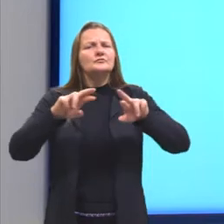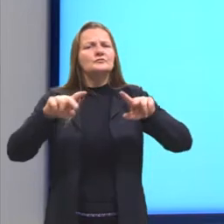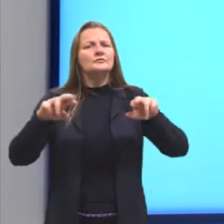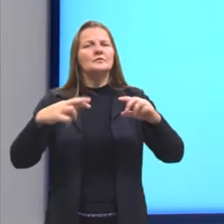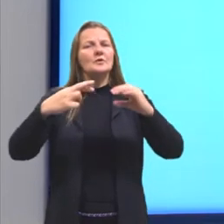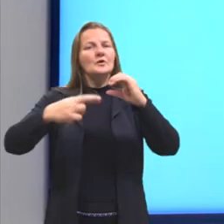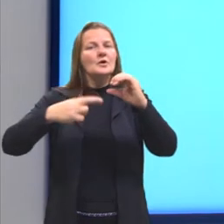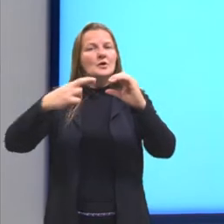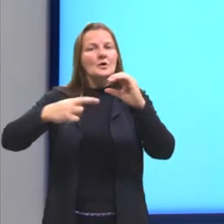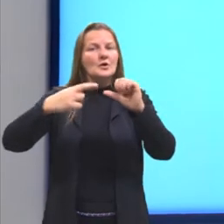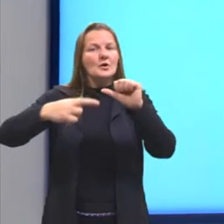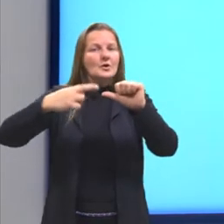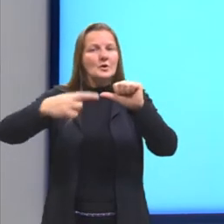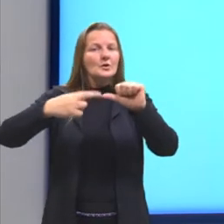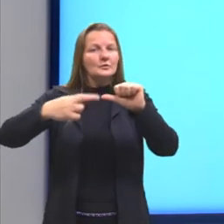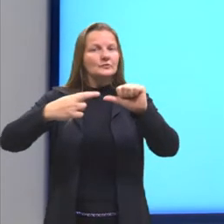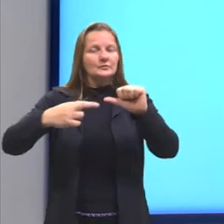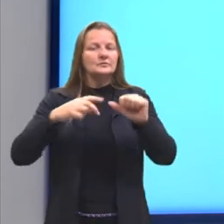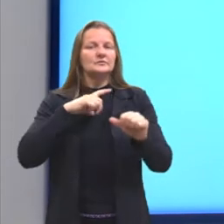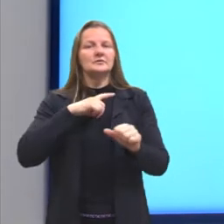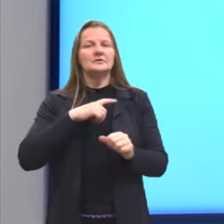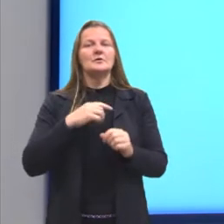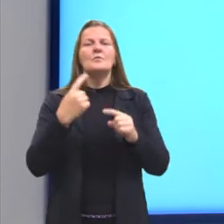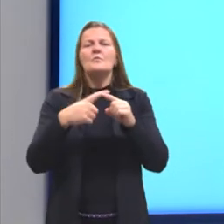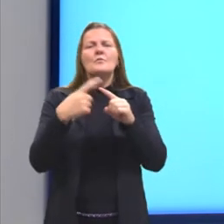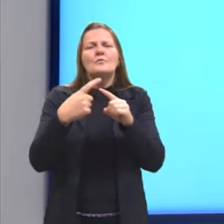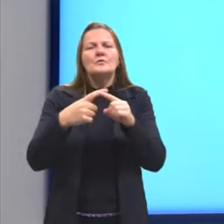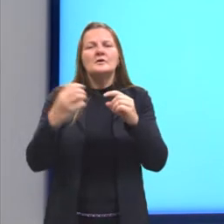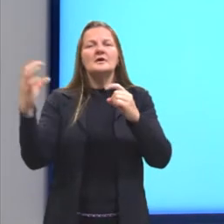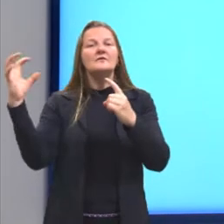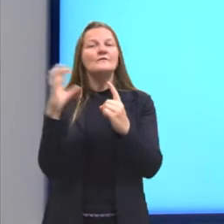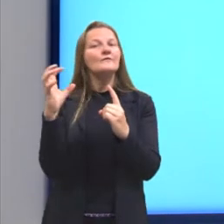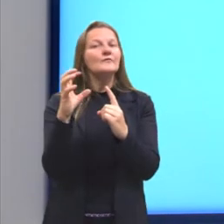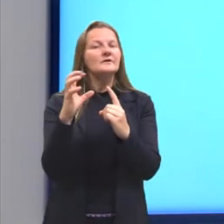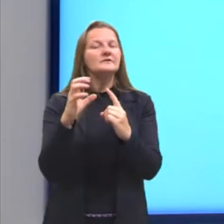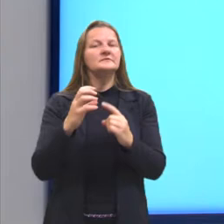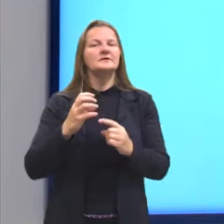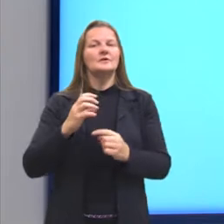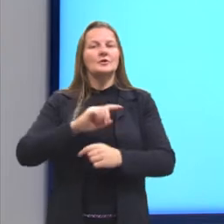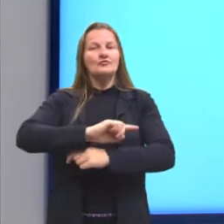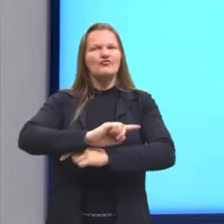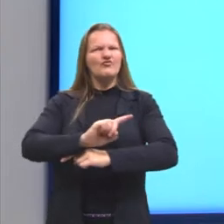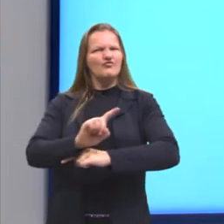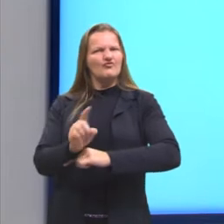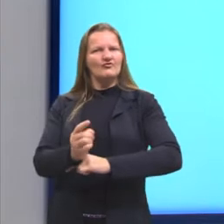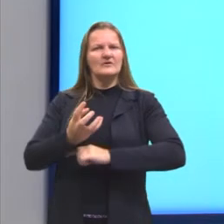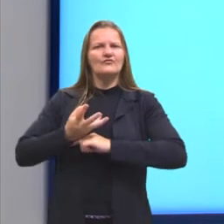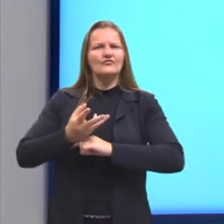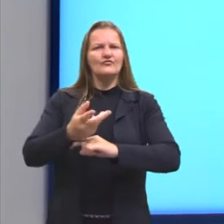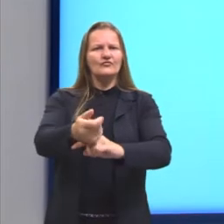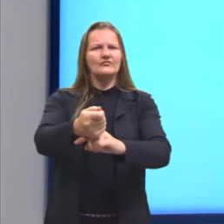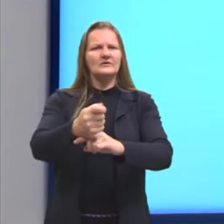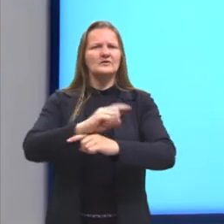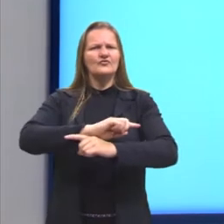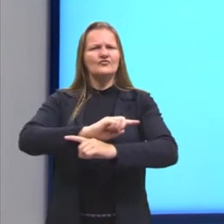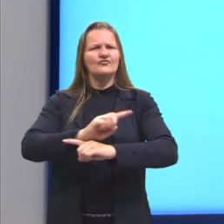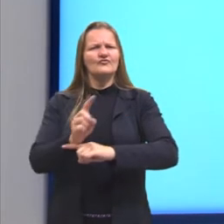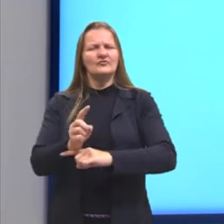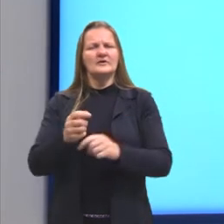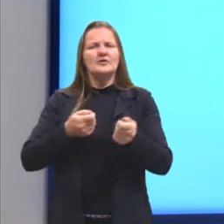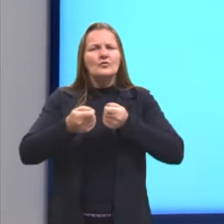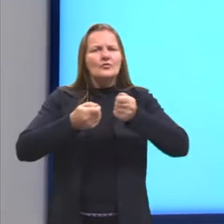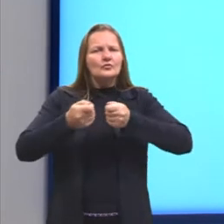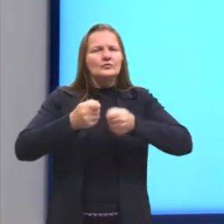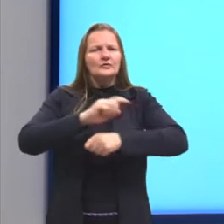E também os fatores que influenciam na velocidade, que eu posso controlar a